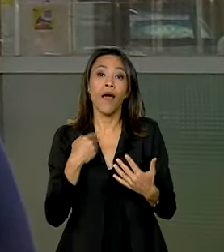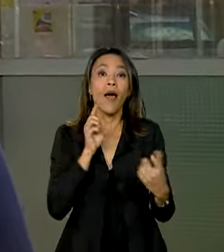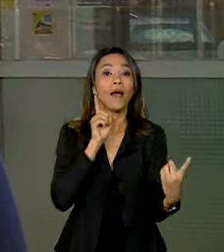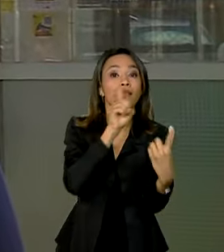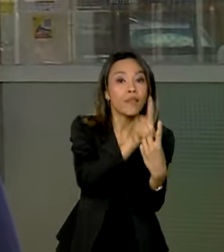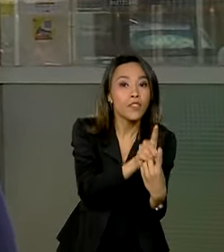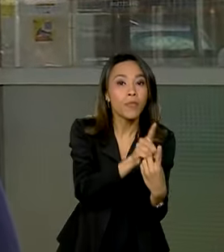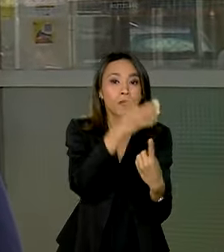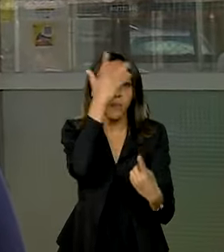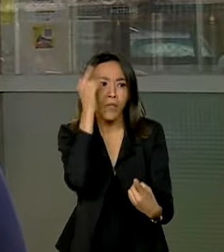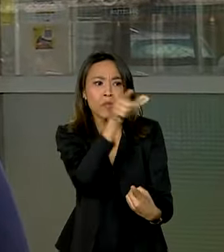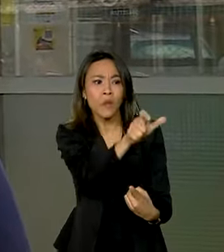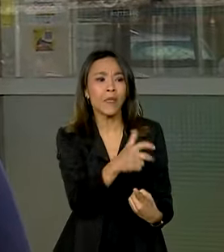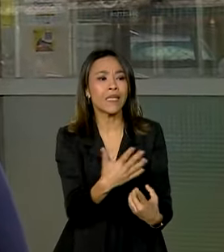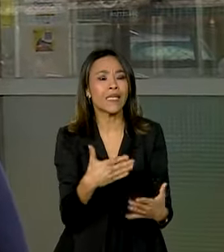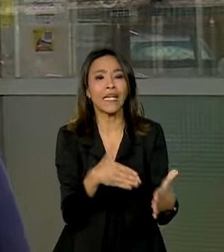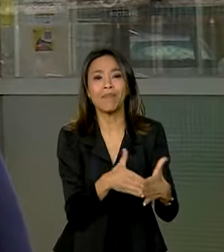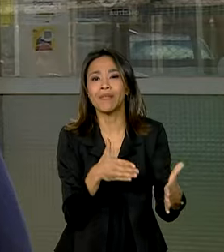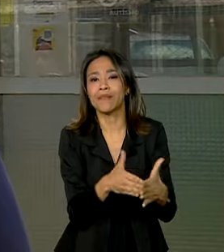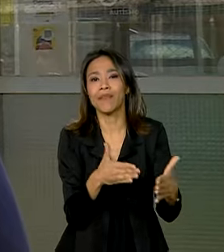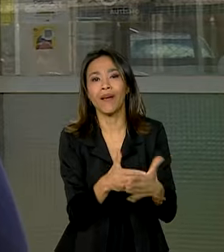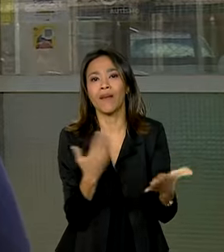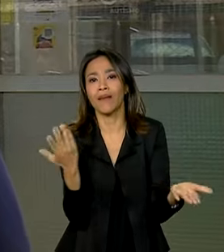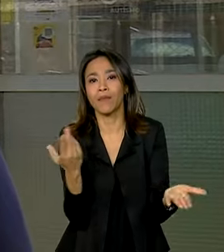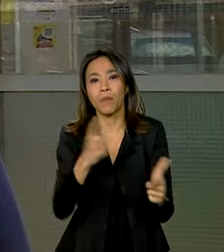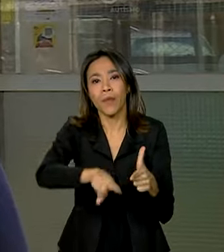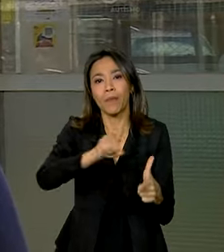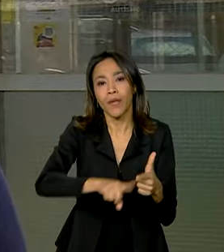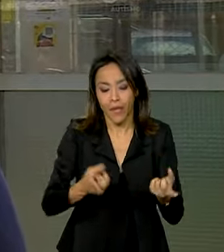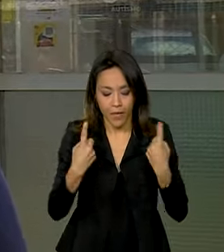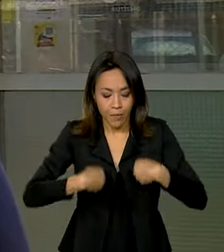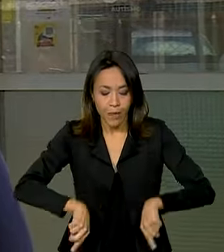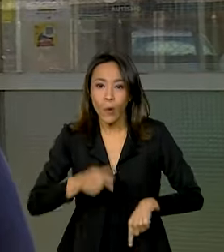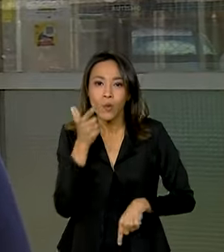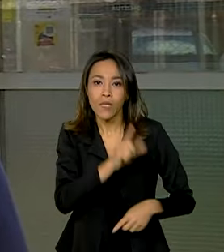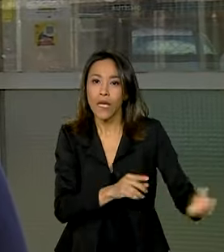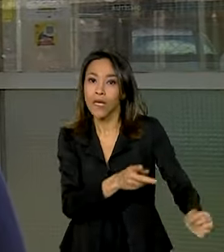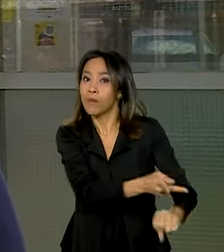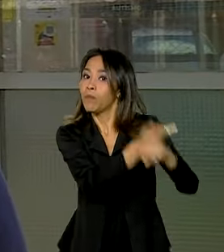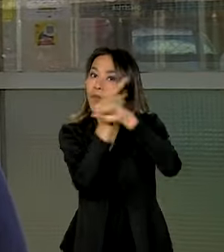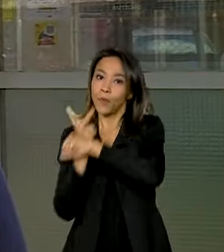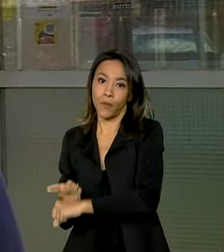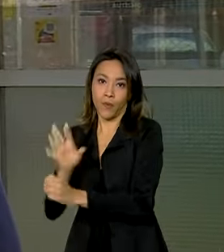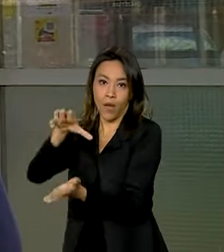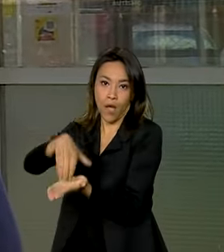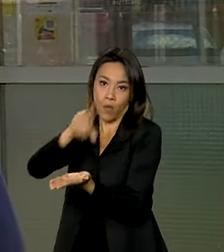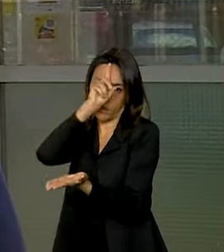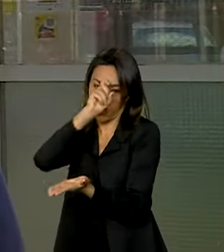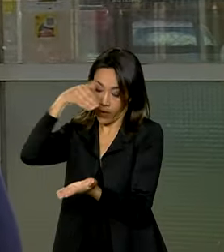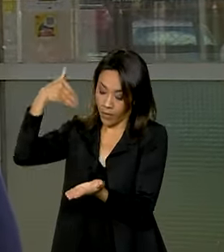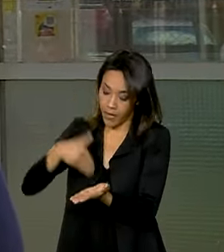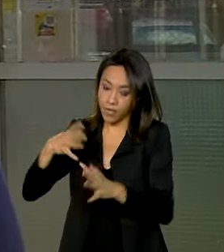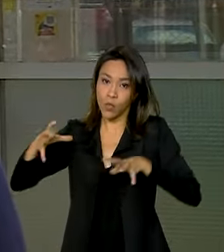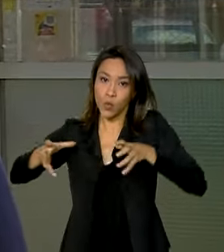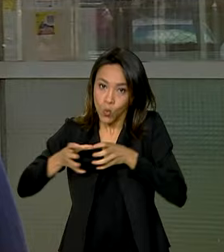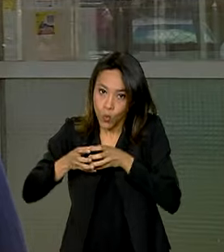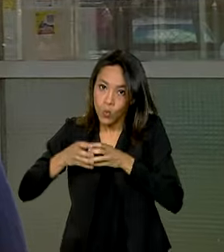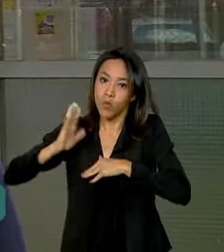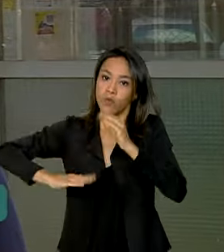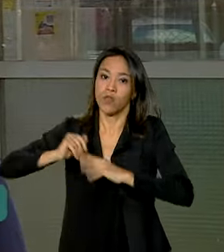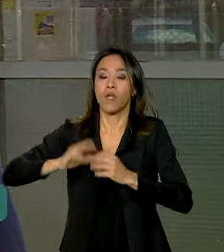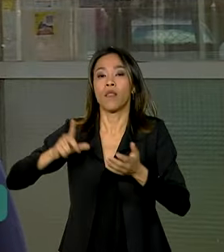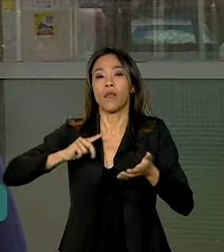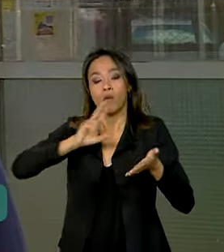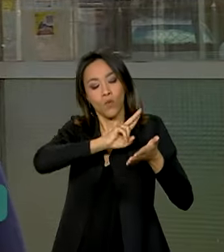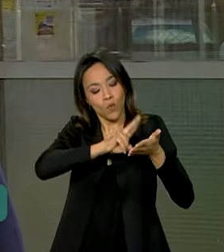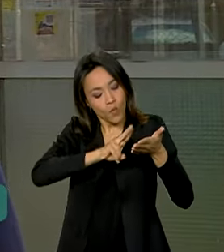que têm uma certa restrição de virem à unidade, algum problema de locomoção ou algo desse tipo. Então essas equipes, elas têm uma lista de pacientes que precisam